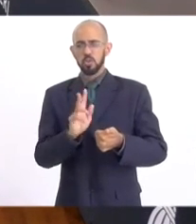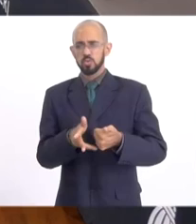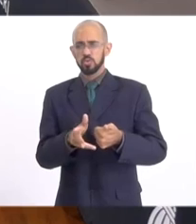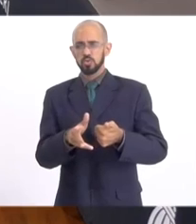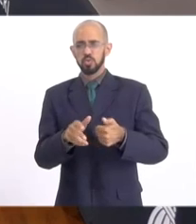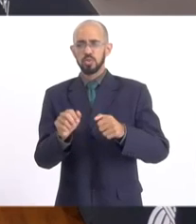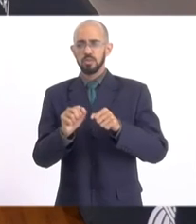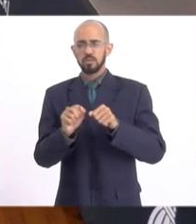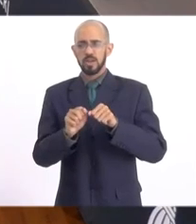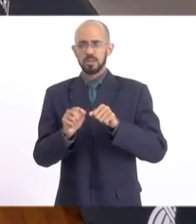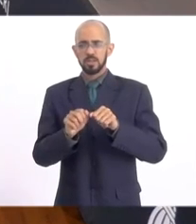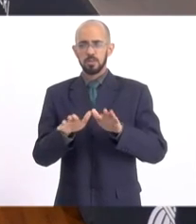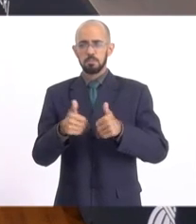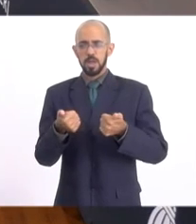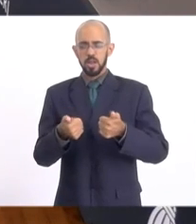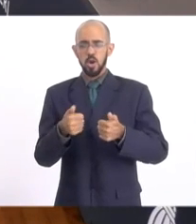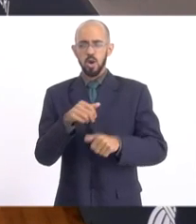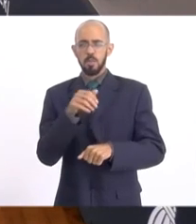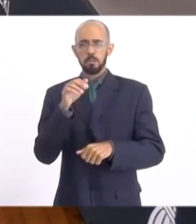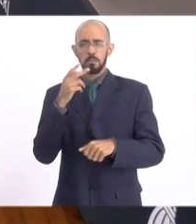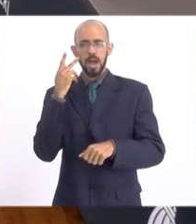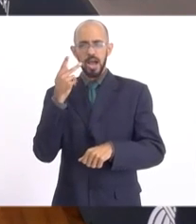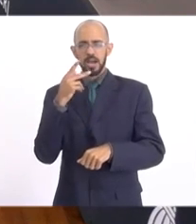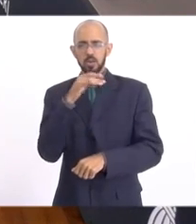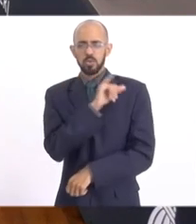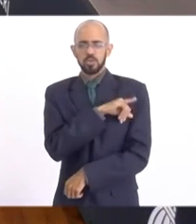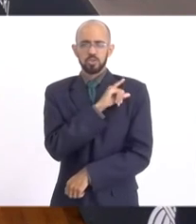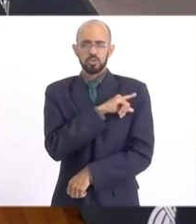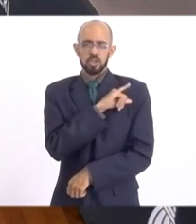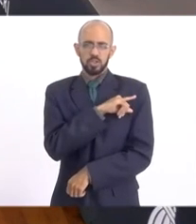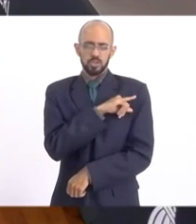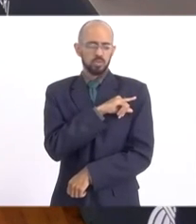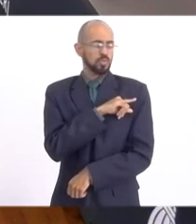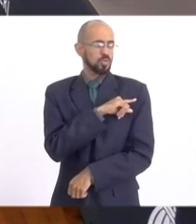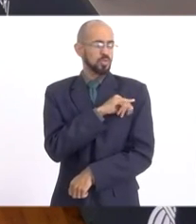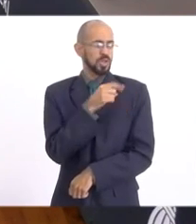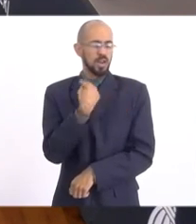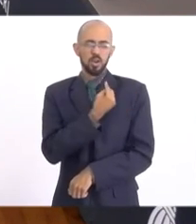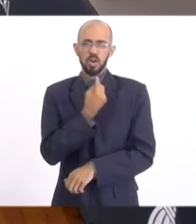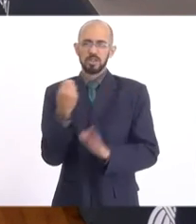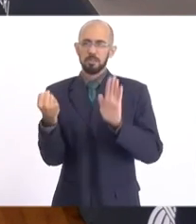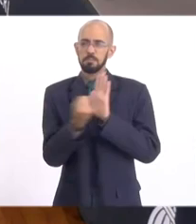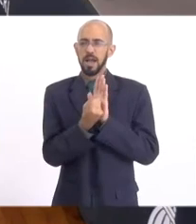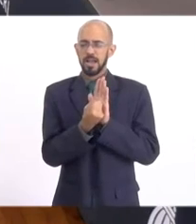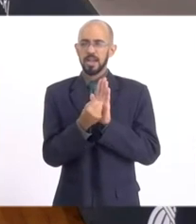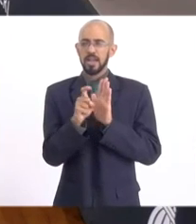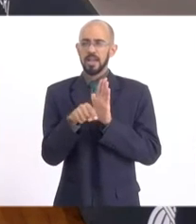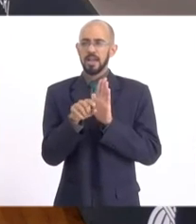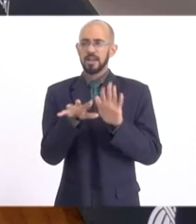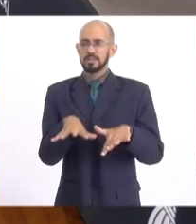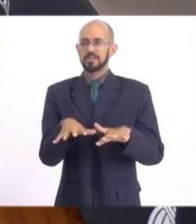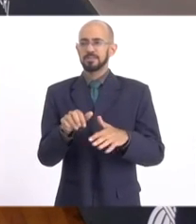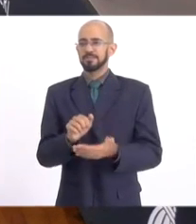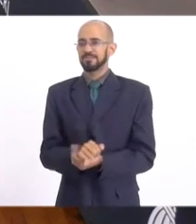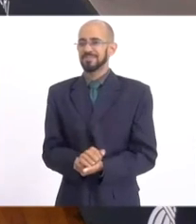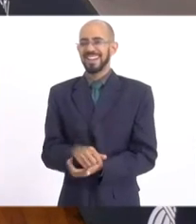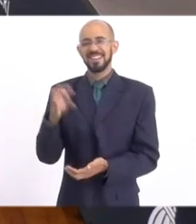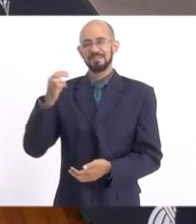o melhor para o Rio de Janeiro. É assim que entramos para a história. Que o nosso legado seja esse. Que marco passeio é para o espiritual.